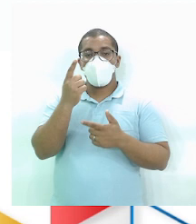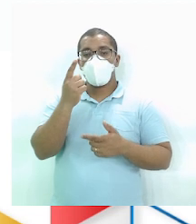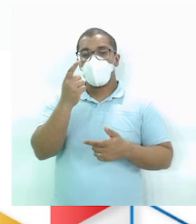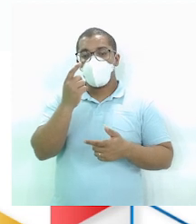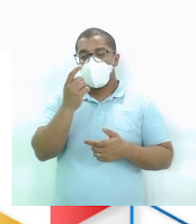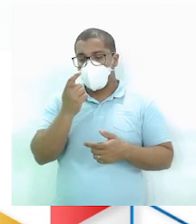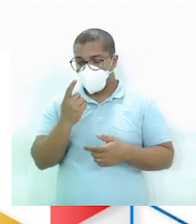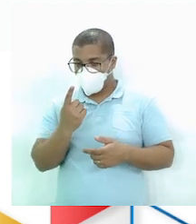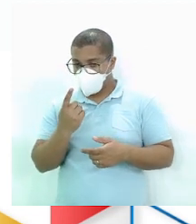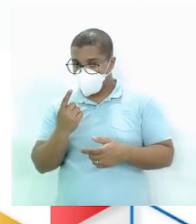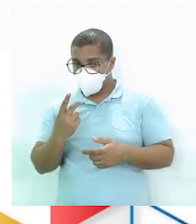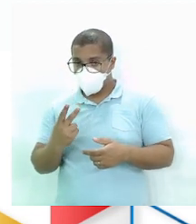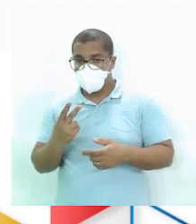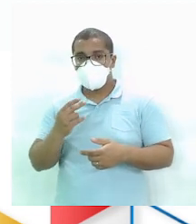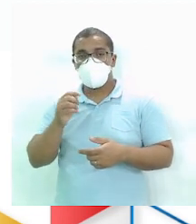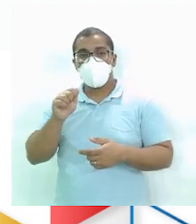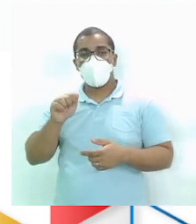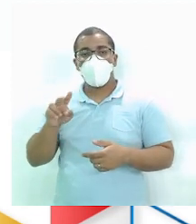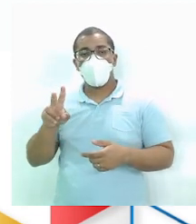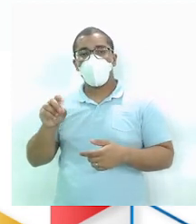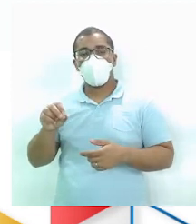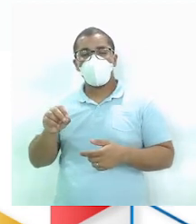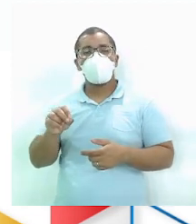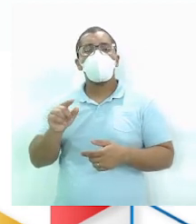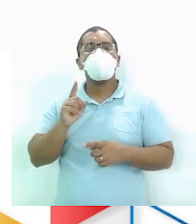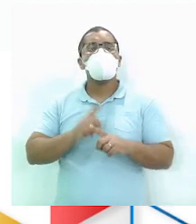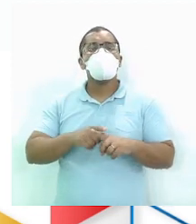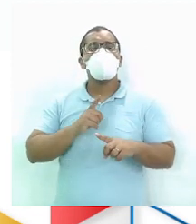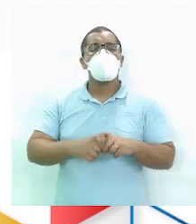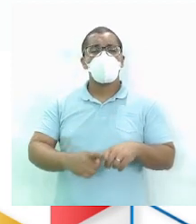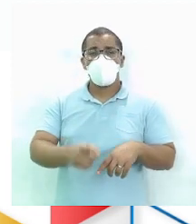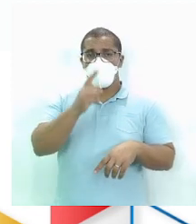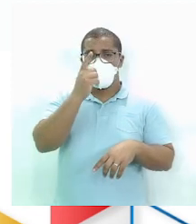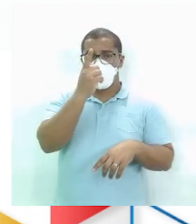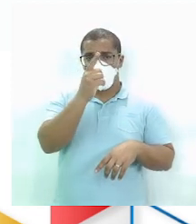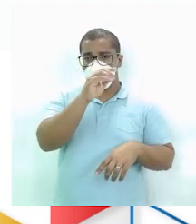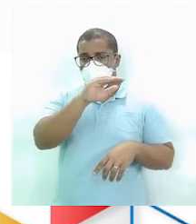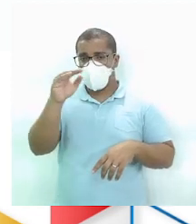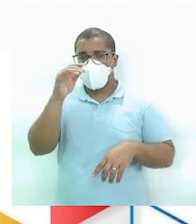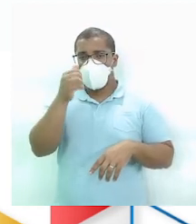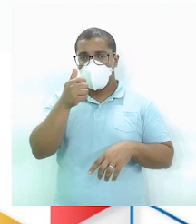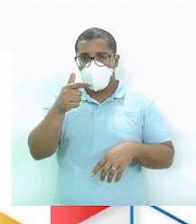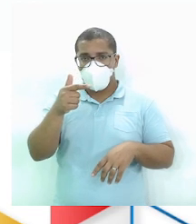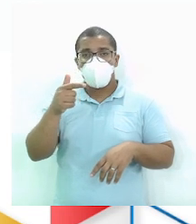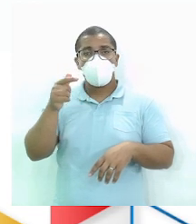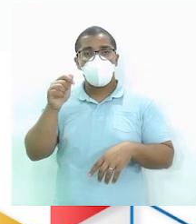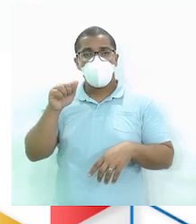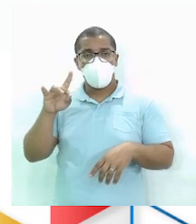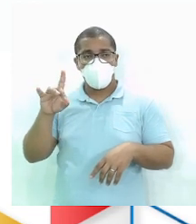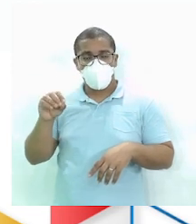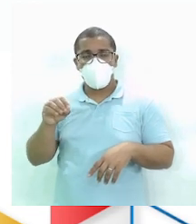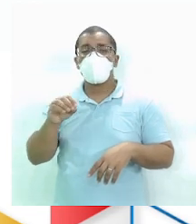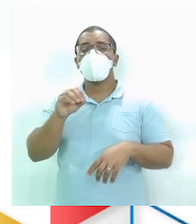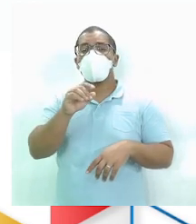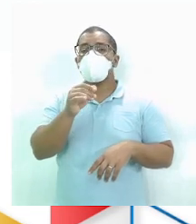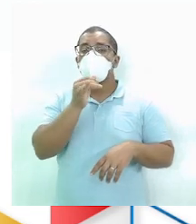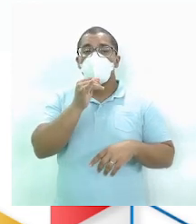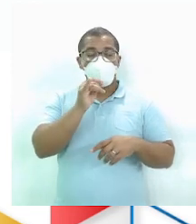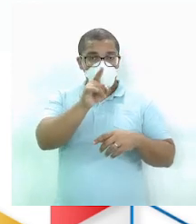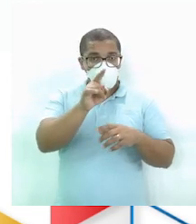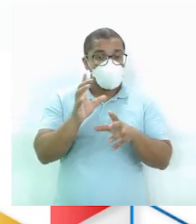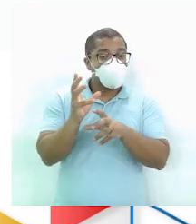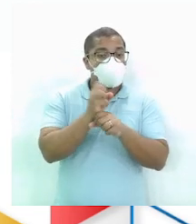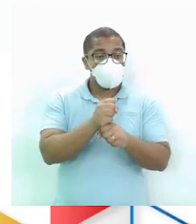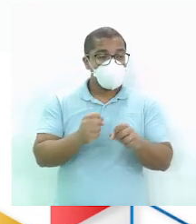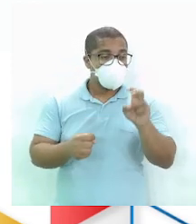Olha Um aí E por que doze avos Professor? Soma aí comigo Cinco Mais quatro nós